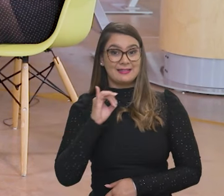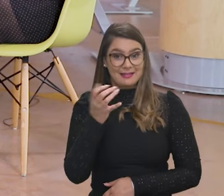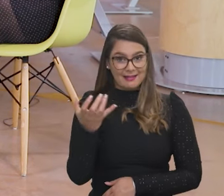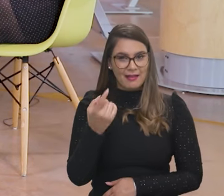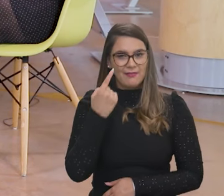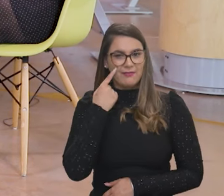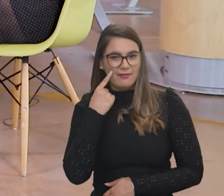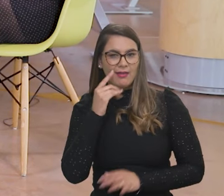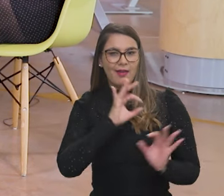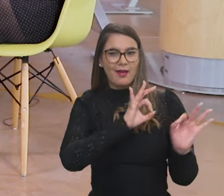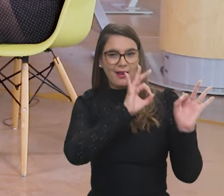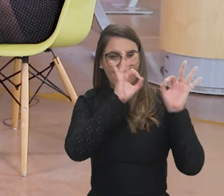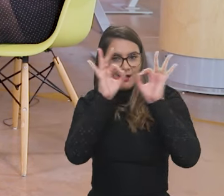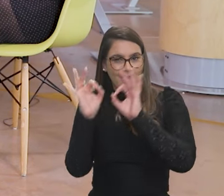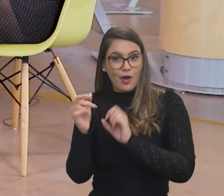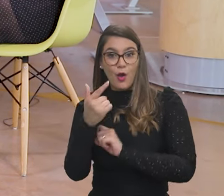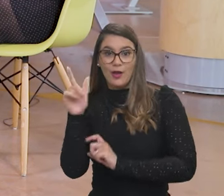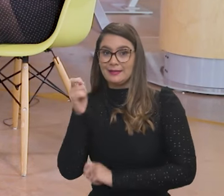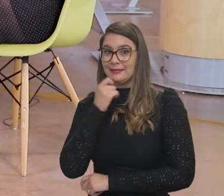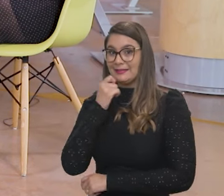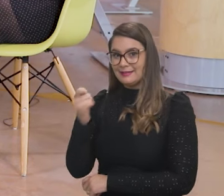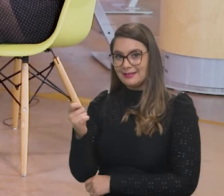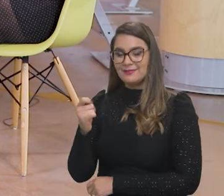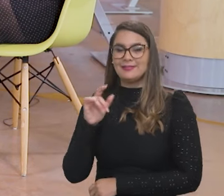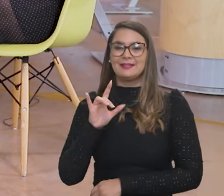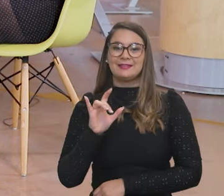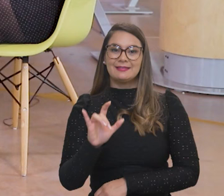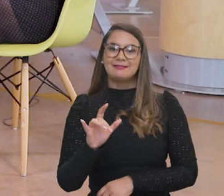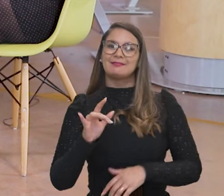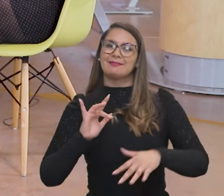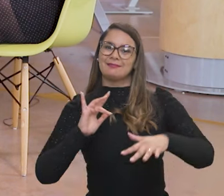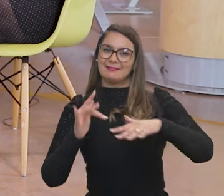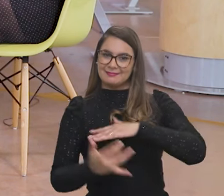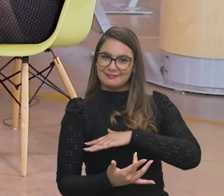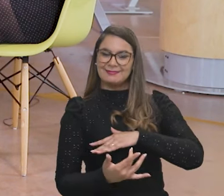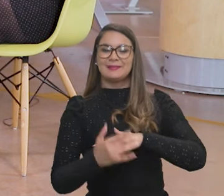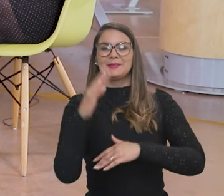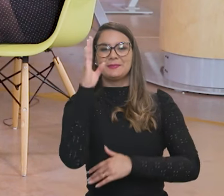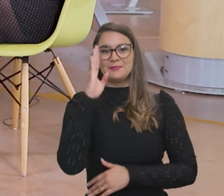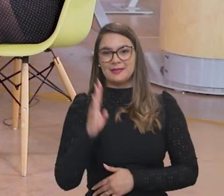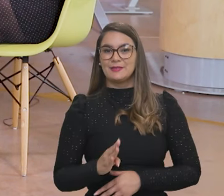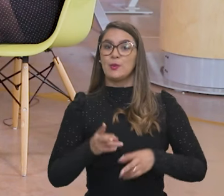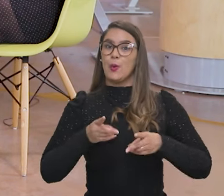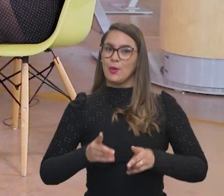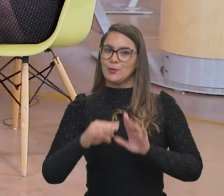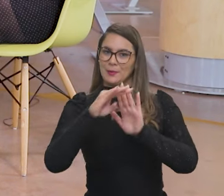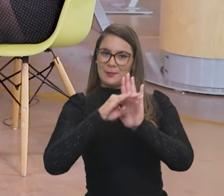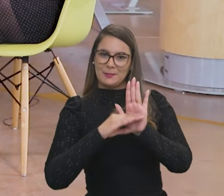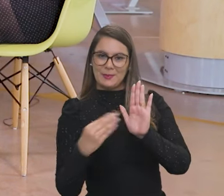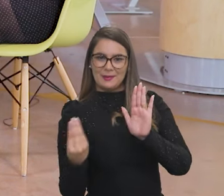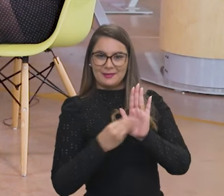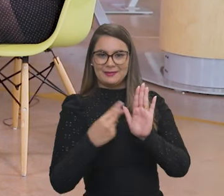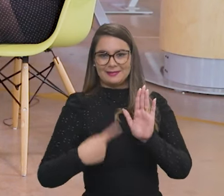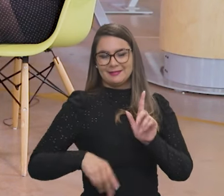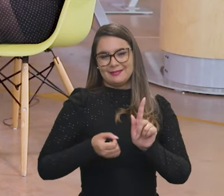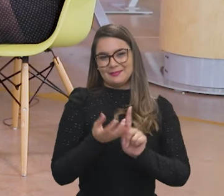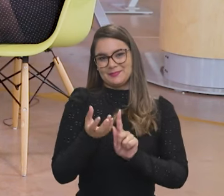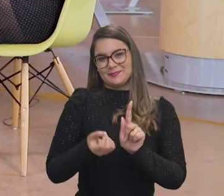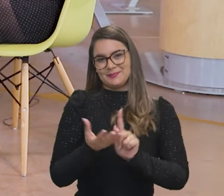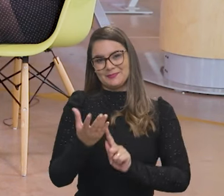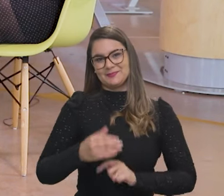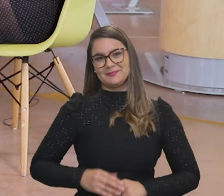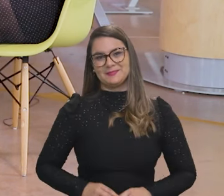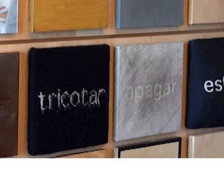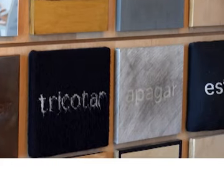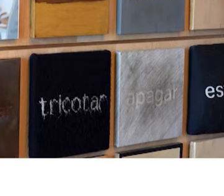Santos. Se você quiser rever esta ou outras entrevistas, siga as nossas redes sociais. E o Brasil continua em pauta aqui no Canal